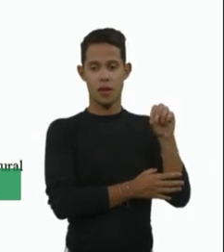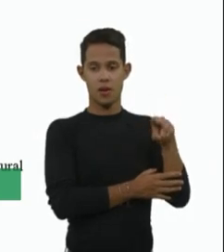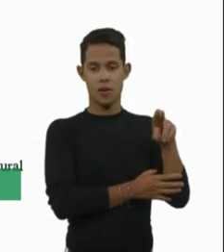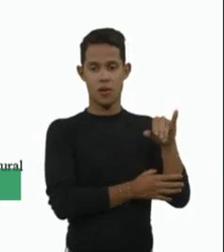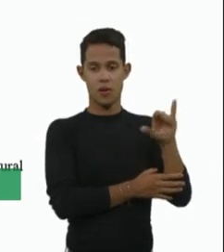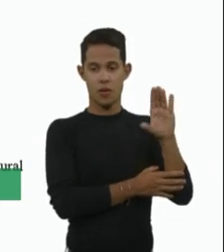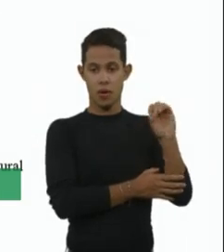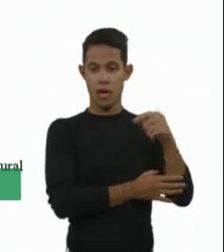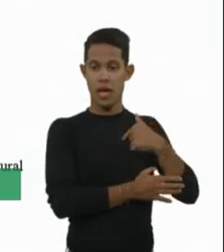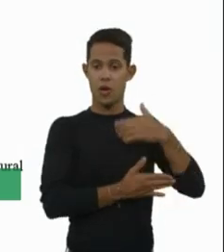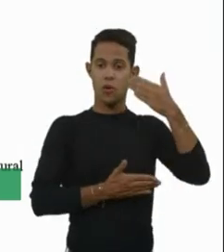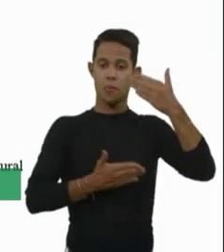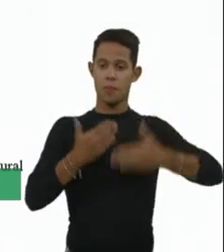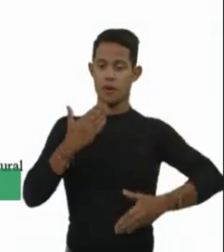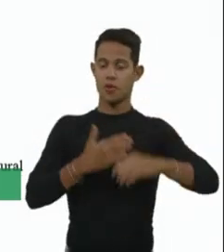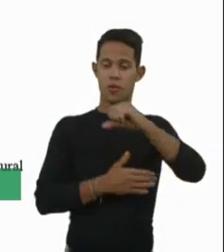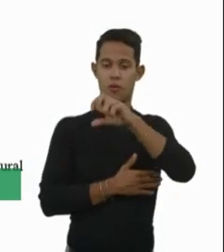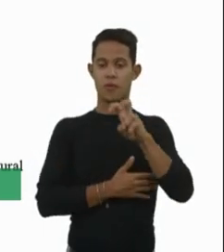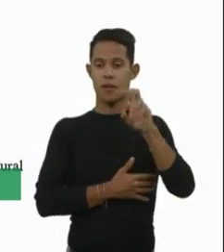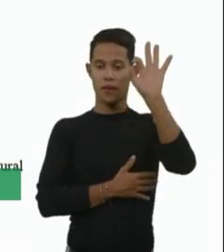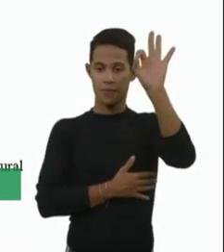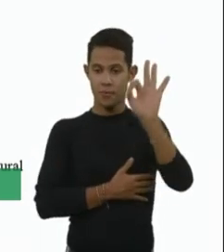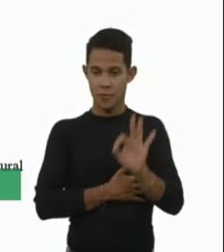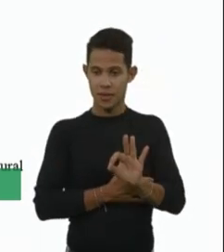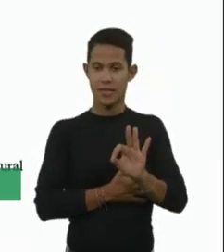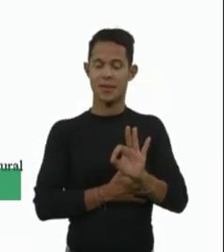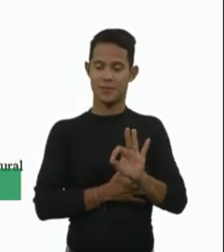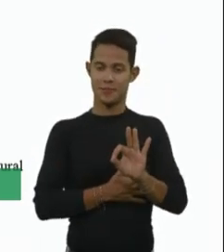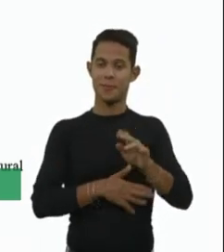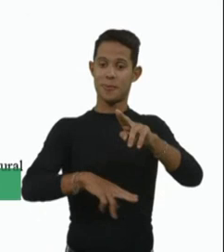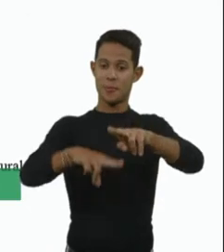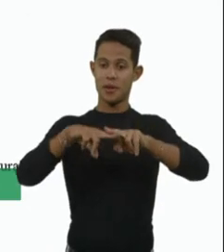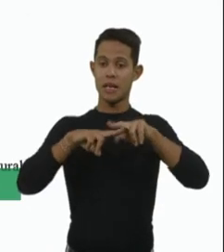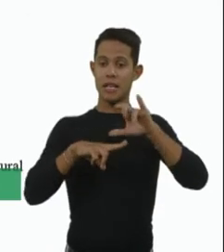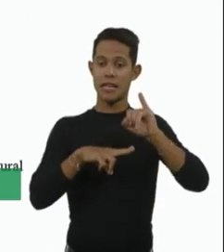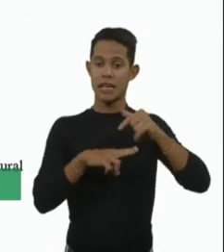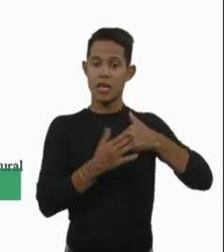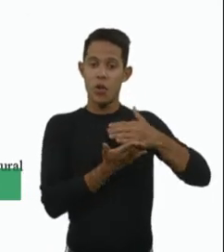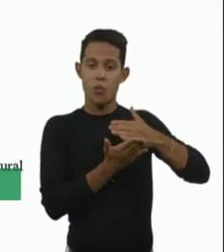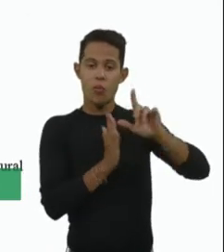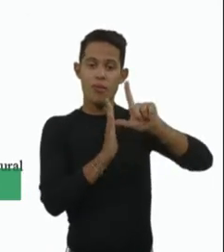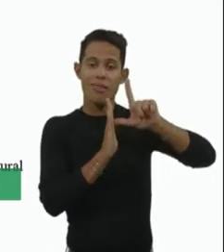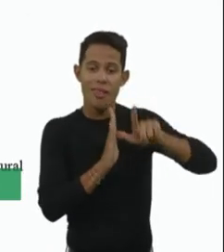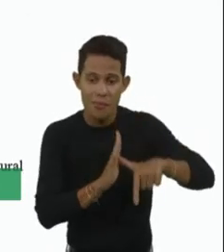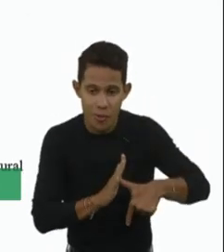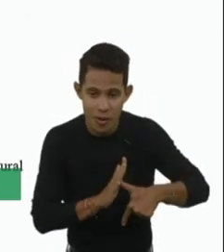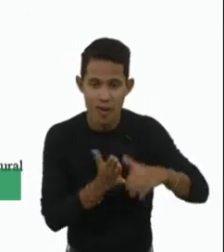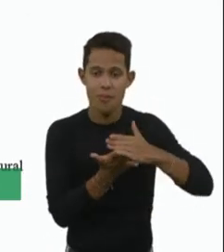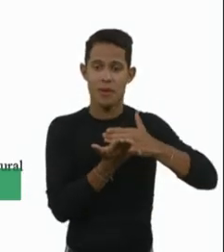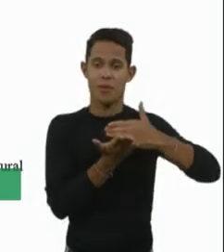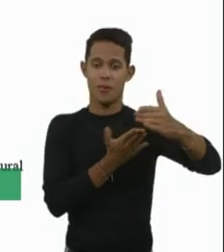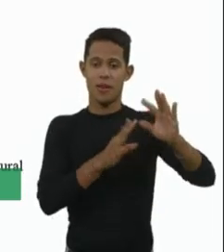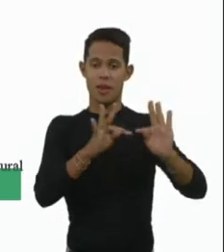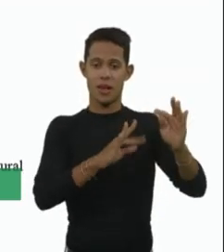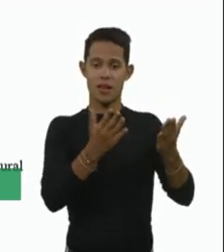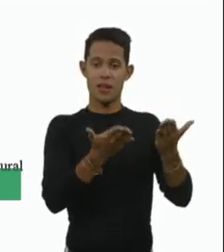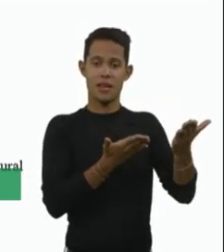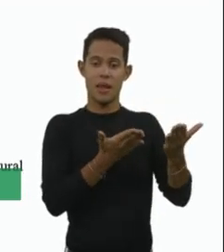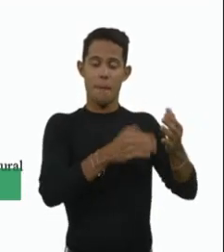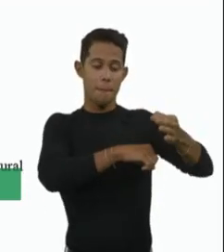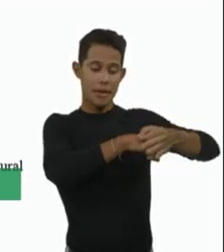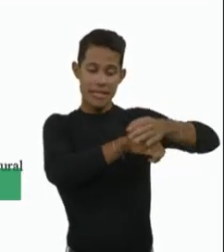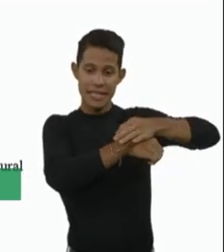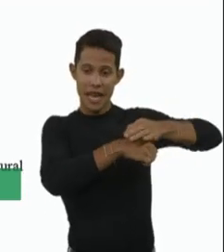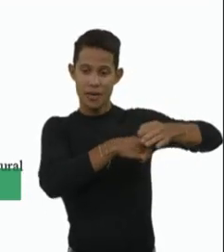dos motoneurônios, então, se eu iniciar nesse tratamento, quanto mais tardio eu iniciar, menos células, menos